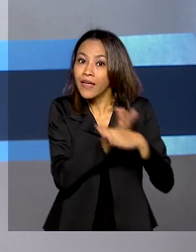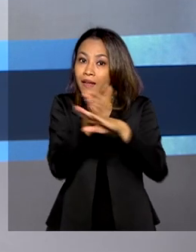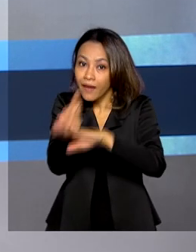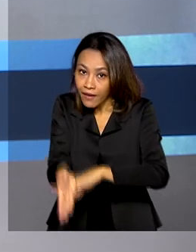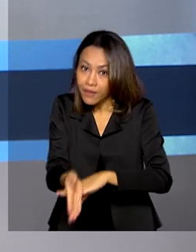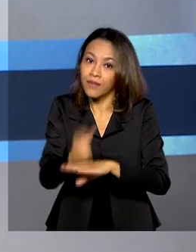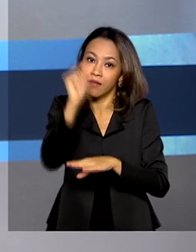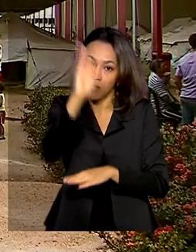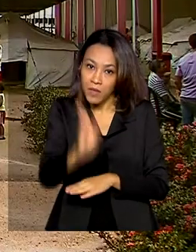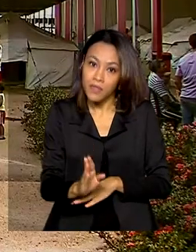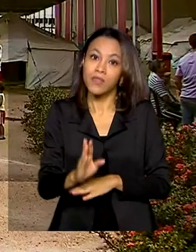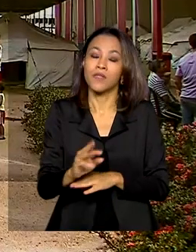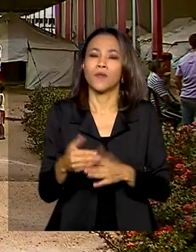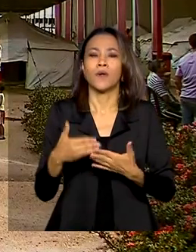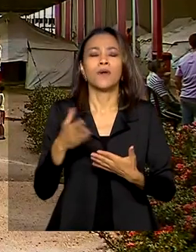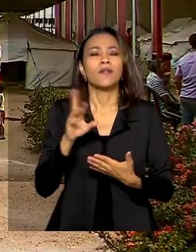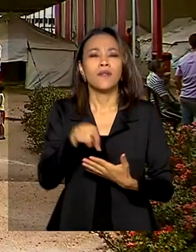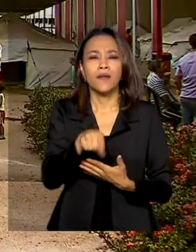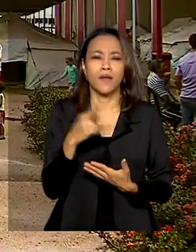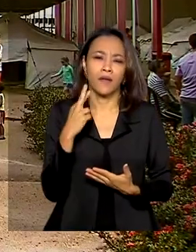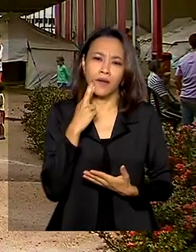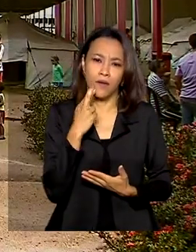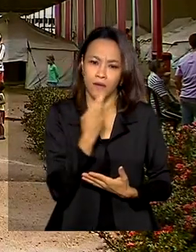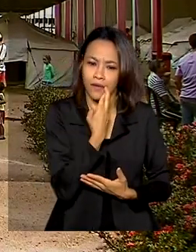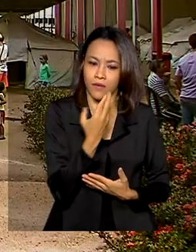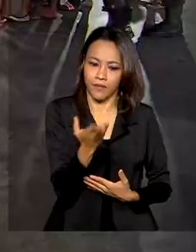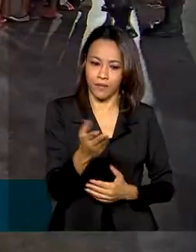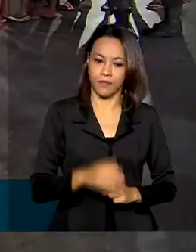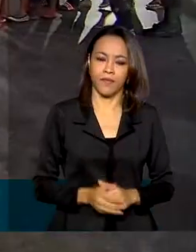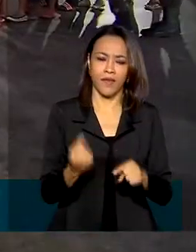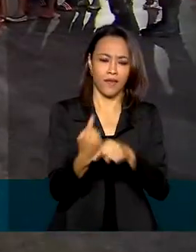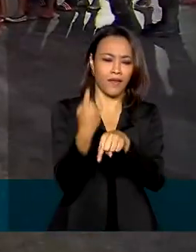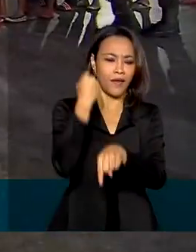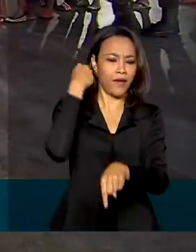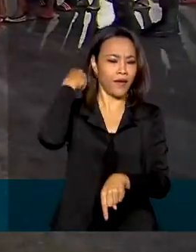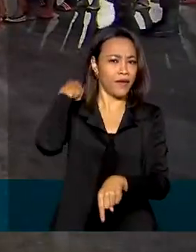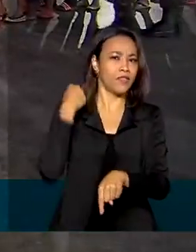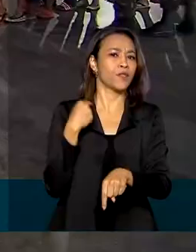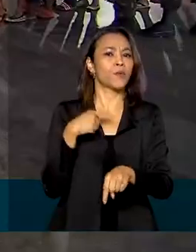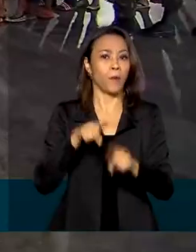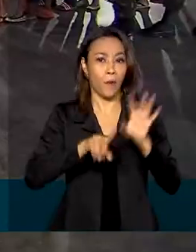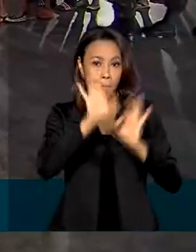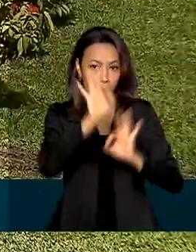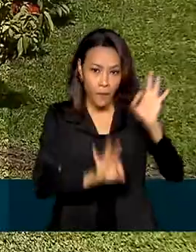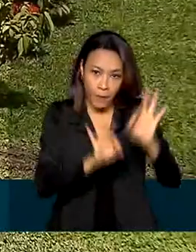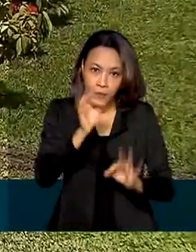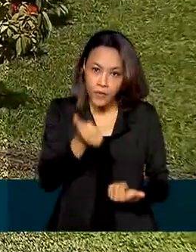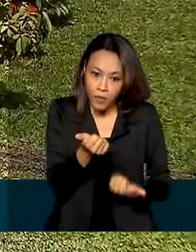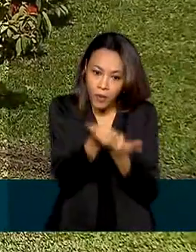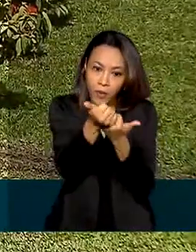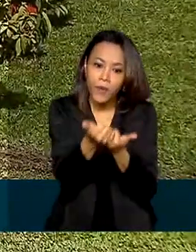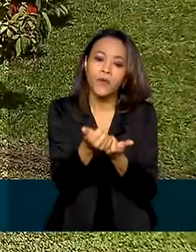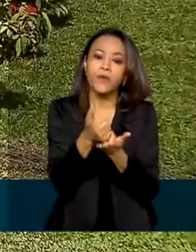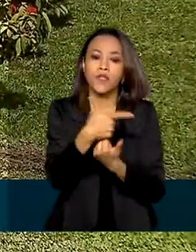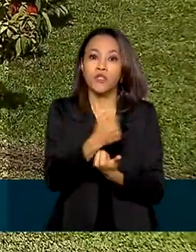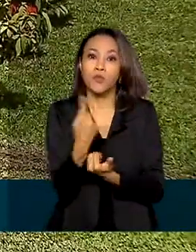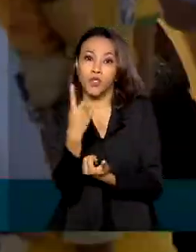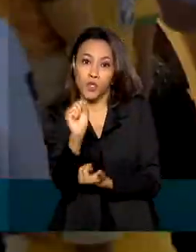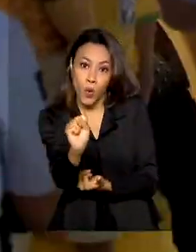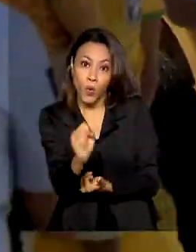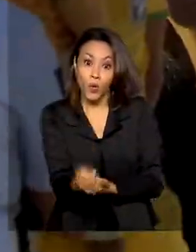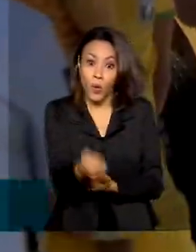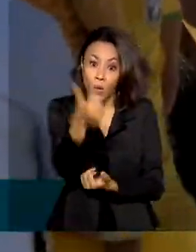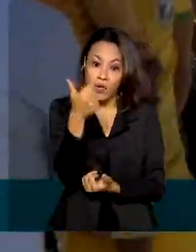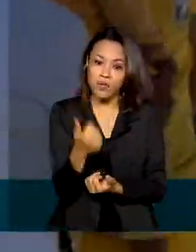Roraima. Desde o início da Operação Acolhida em 2018, quase 47 mil migrantes